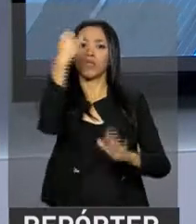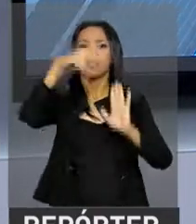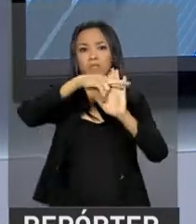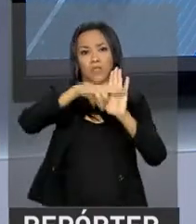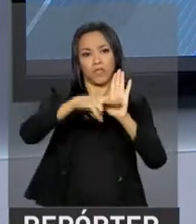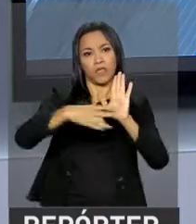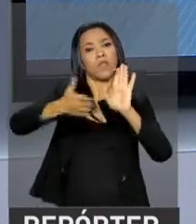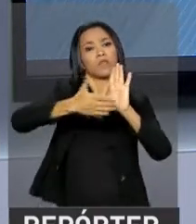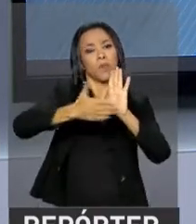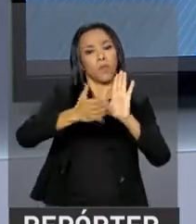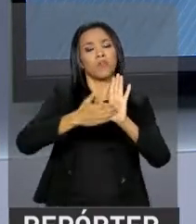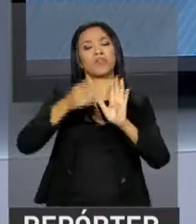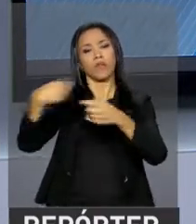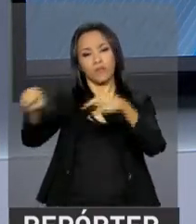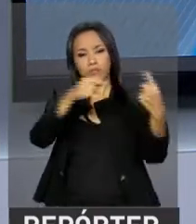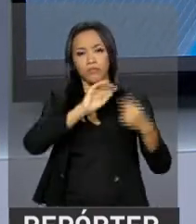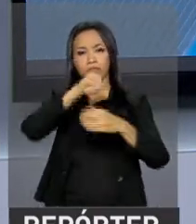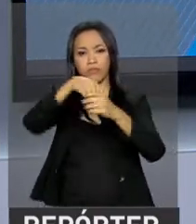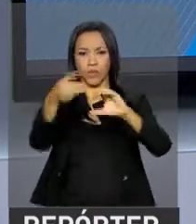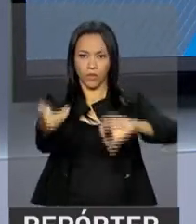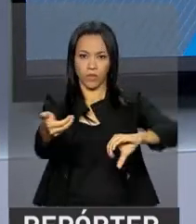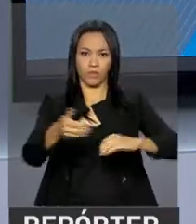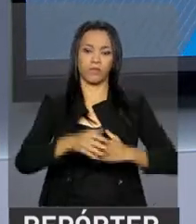discussão no Congresso Nacional.